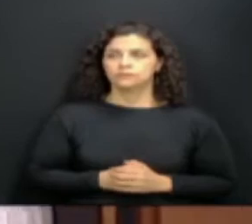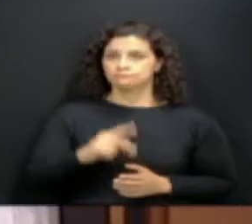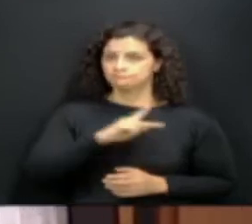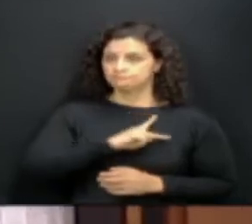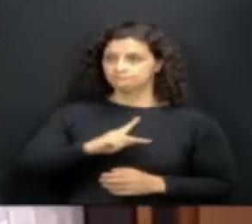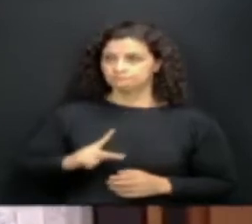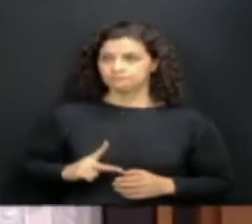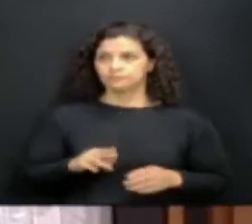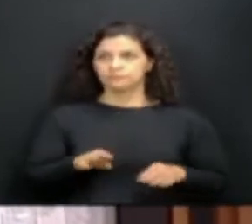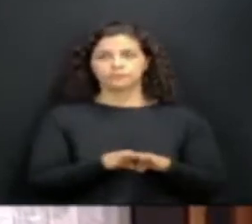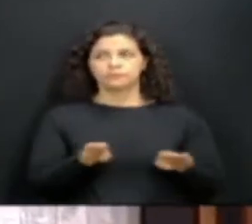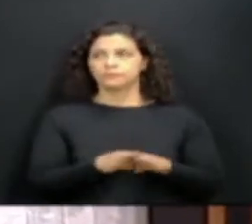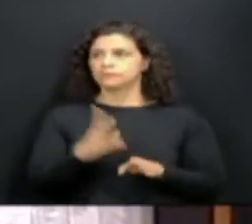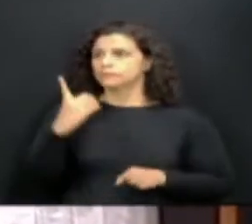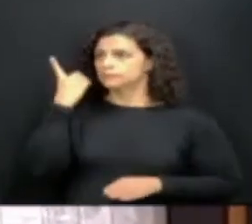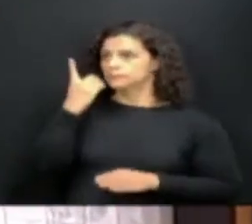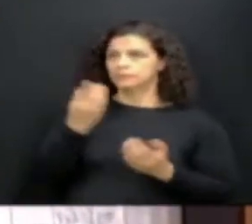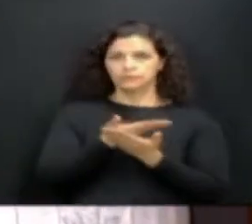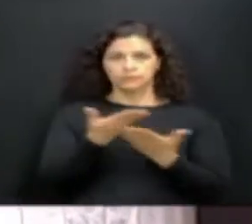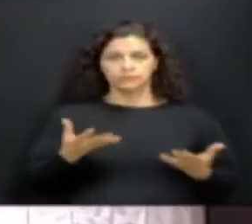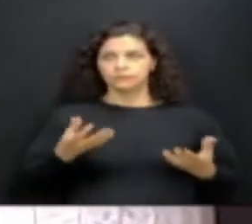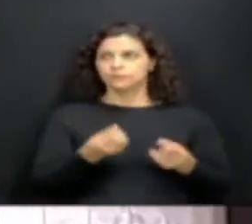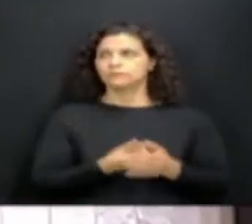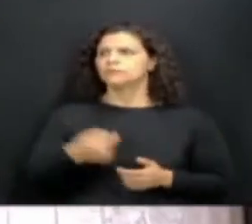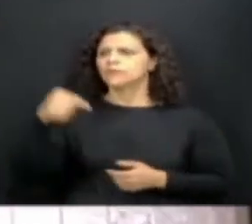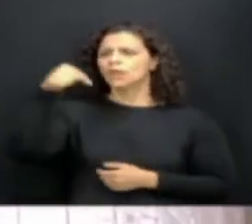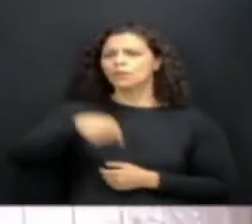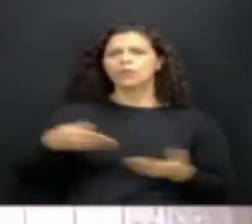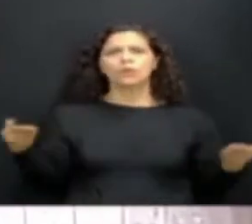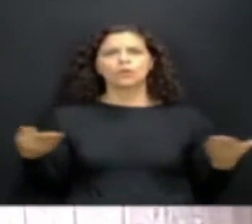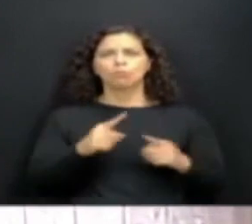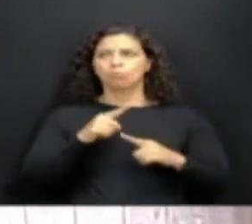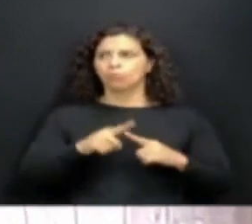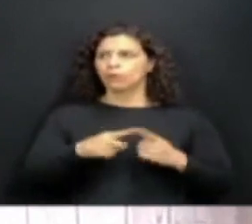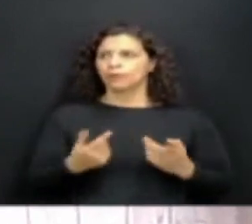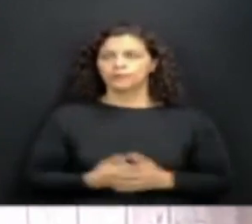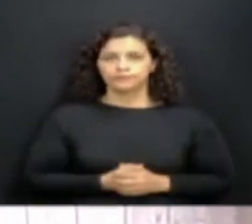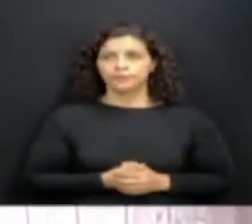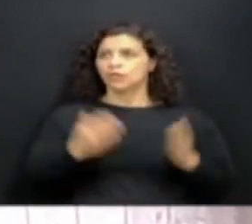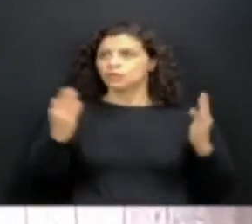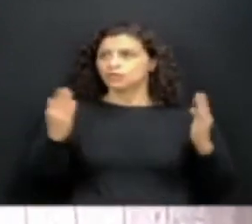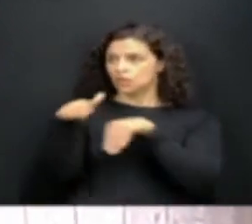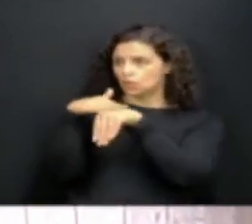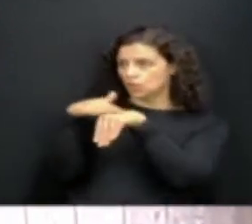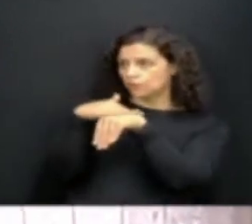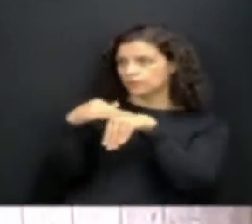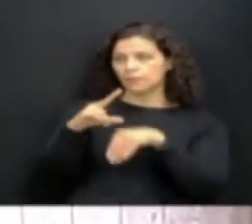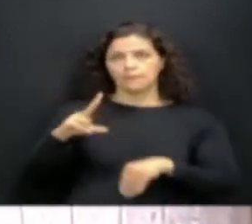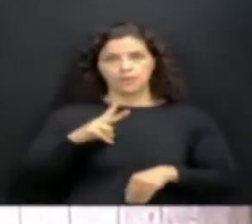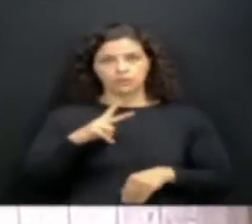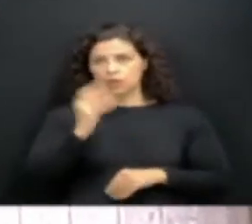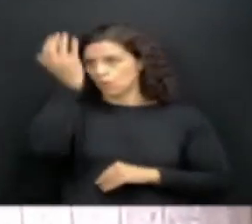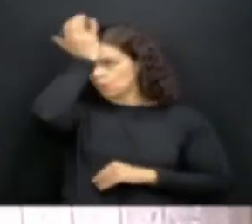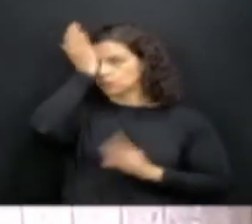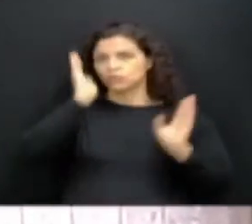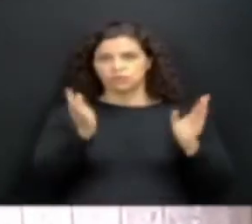Presidente, caros deputados, o que me traz hoje aqui, e eu já conversei em particular com o líder do